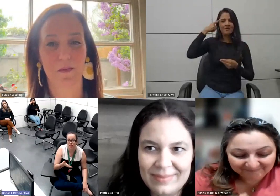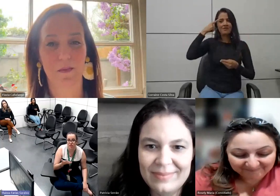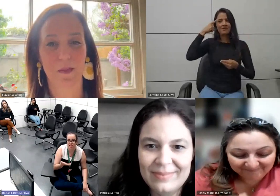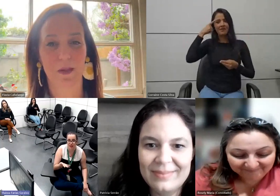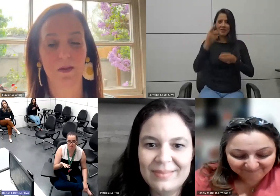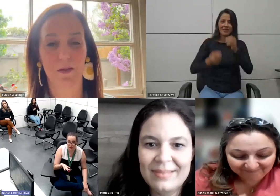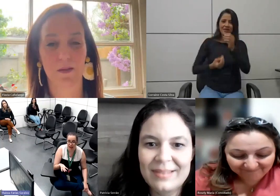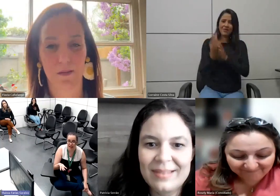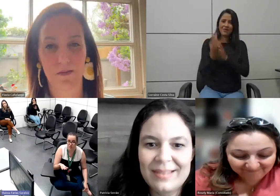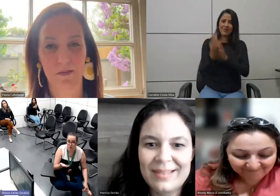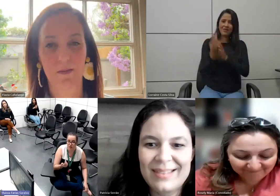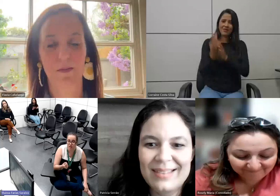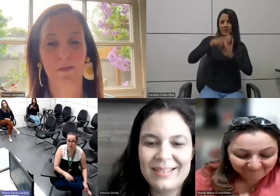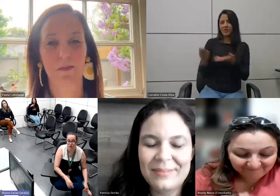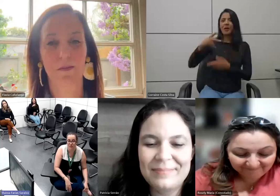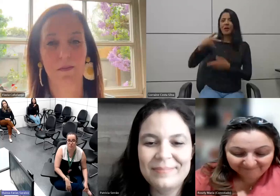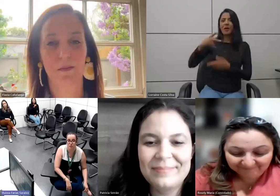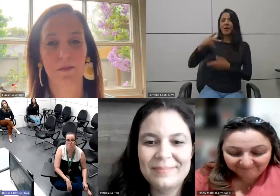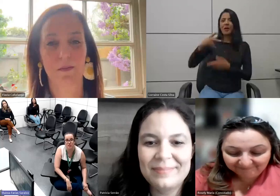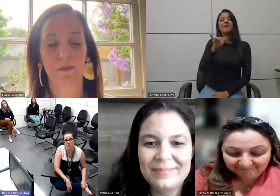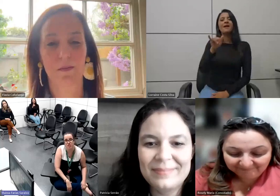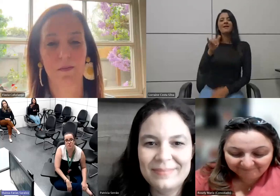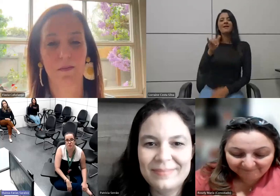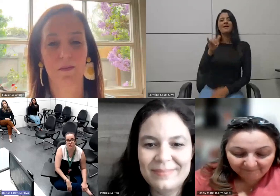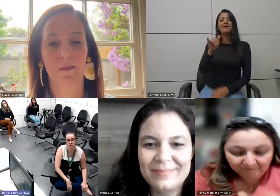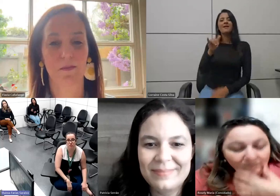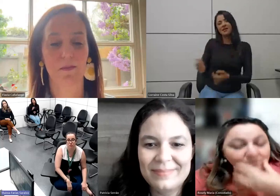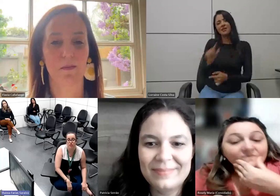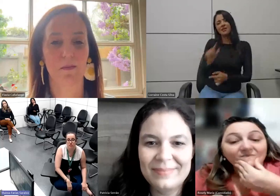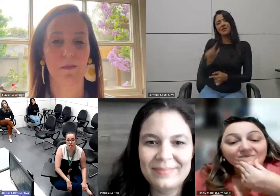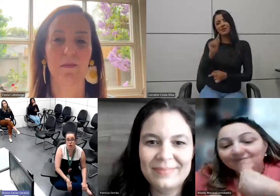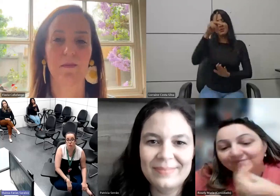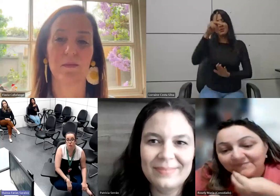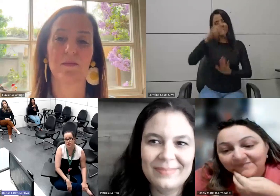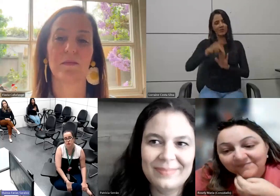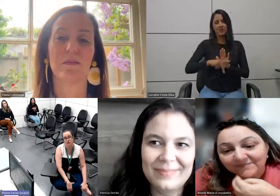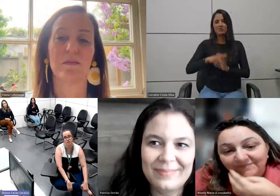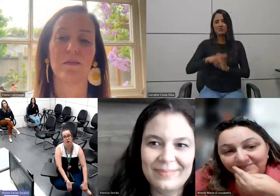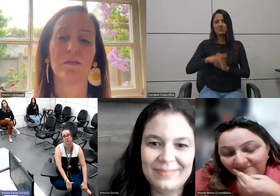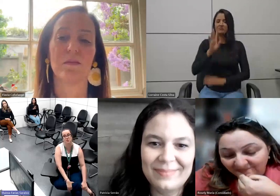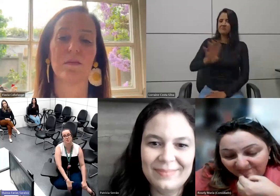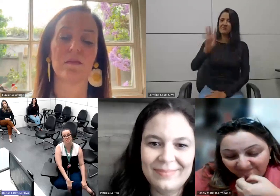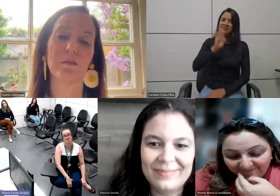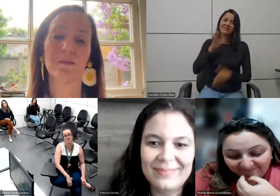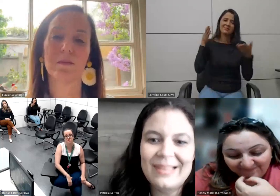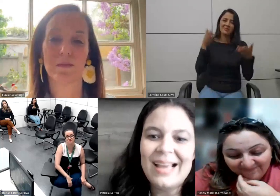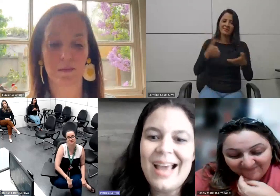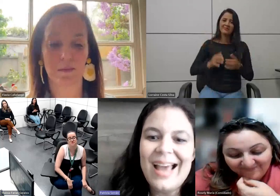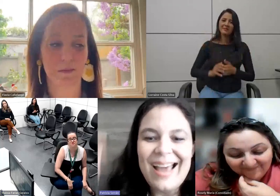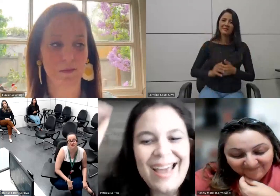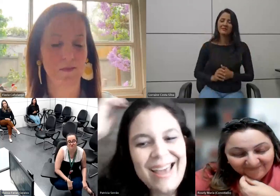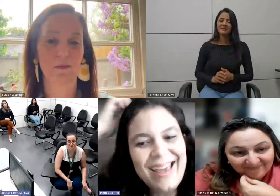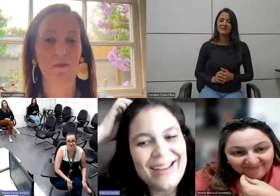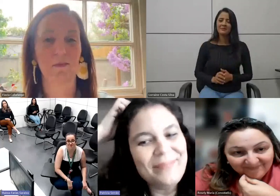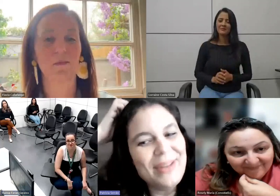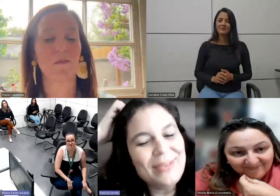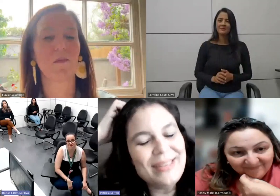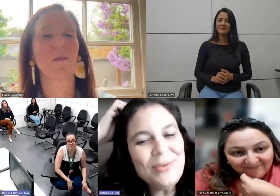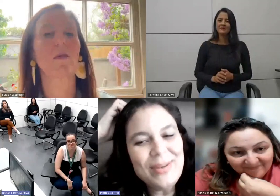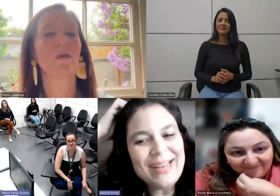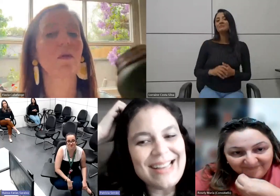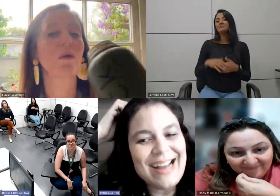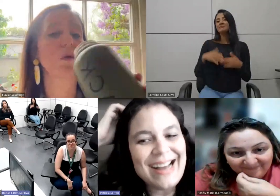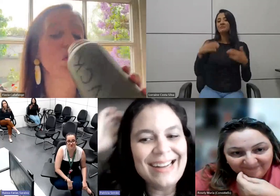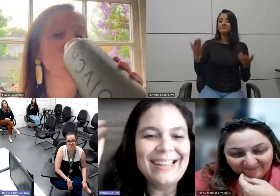desse projeto eu queria que ela explicasse um pouquinho contasse um pouquinho para a gente desse projeto que foi tão bacana de participar é